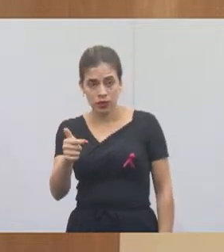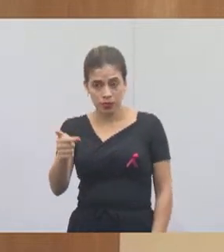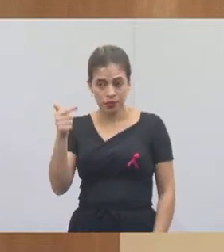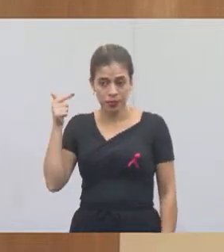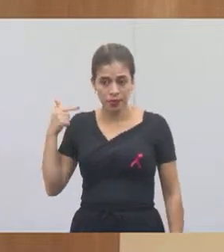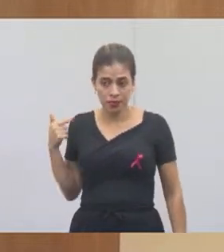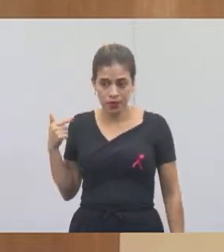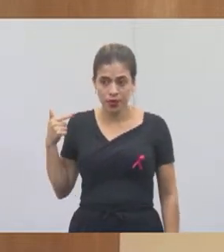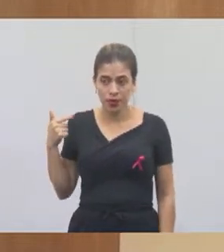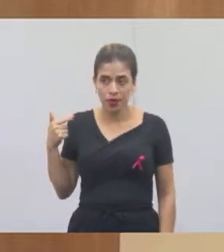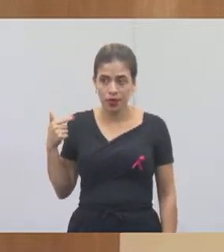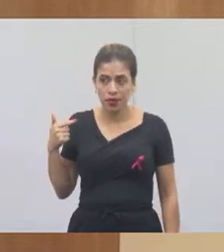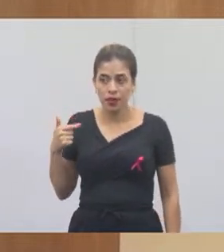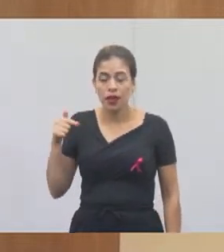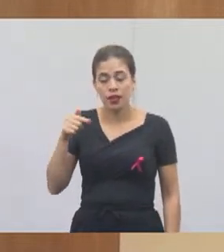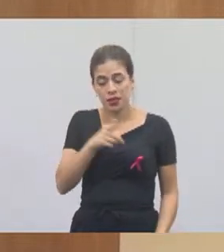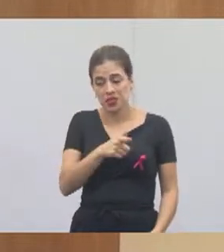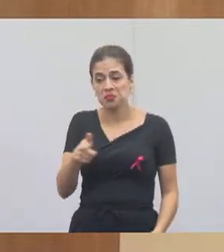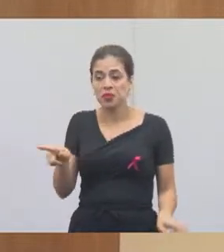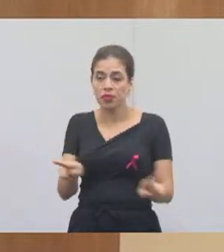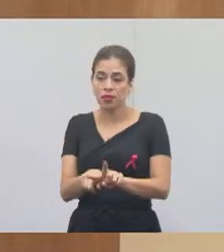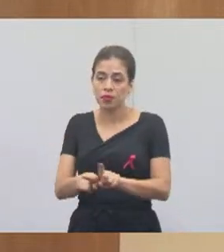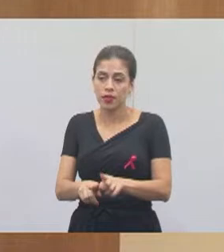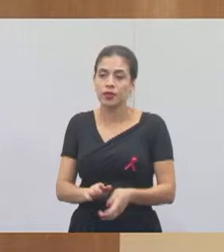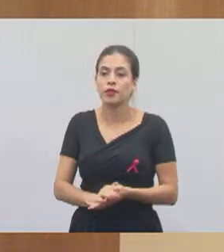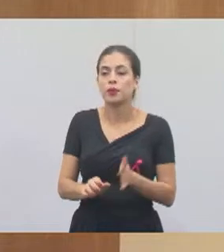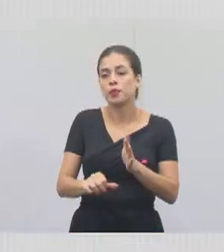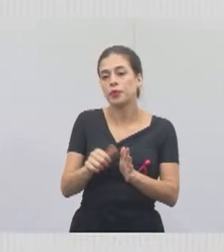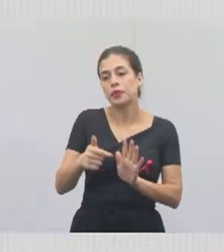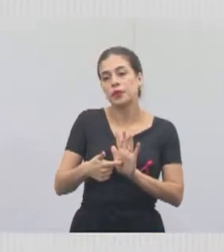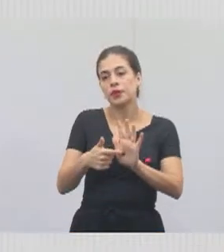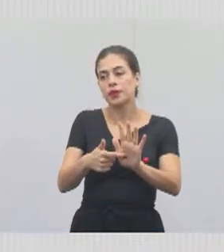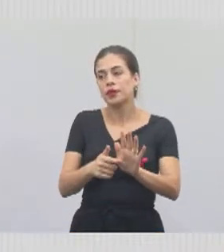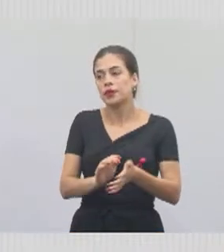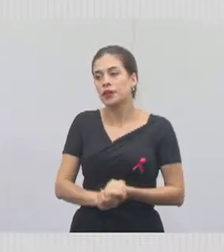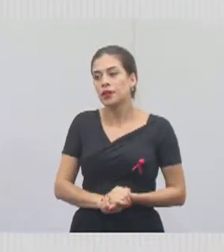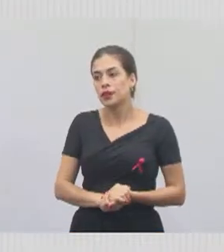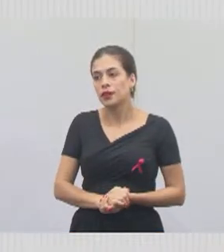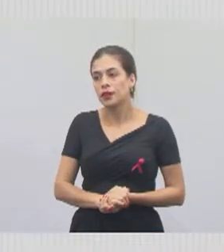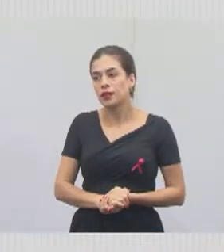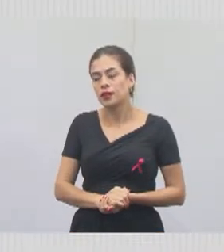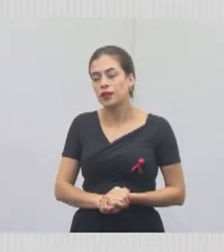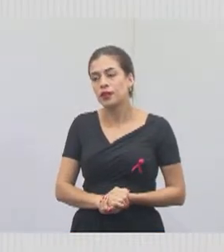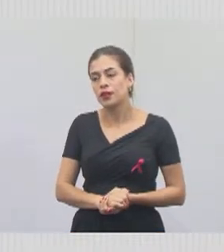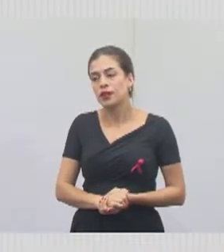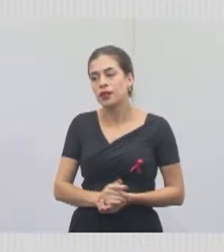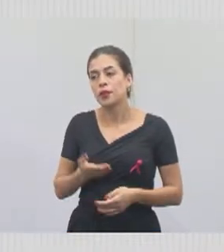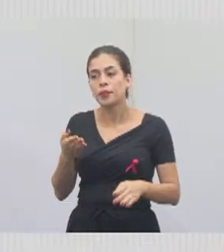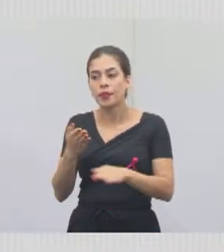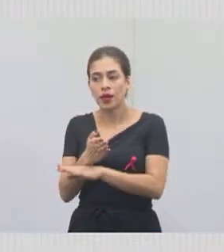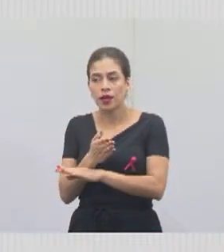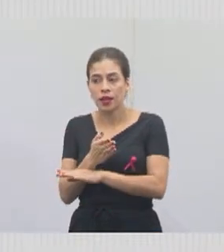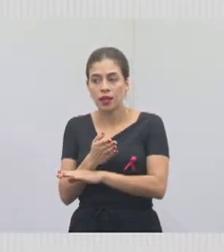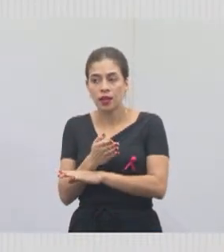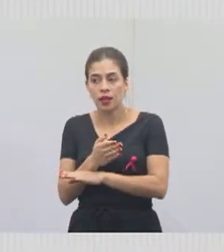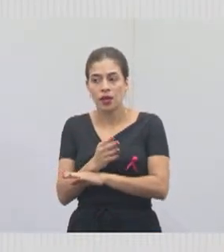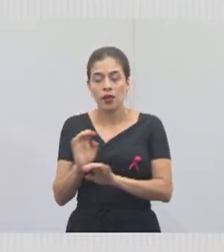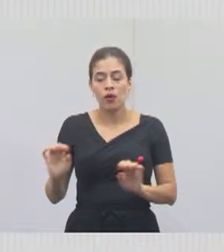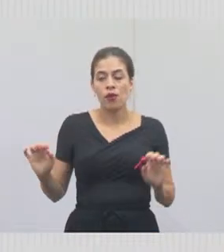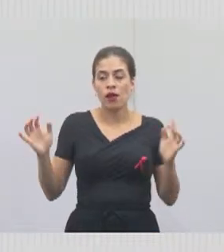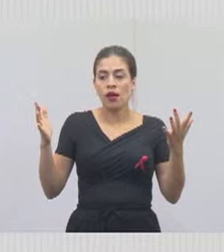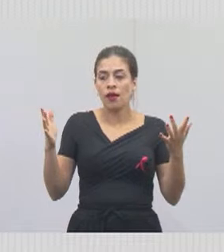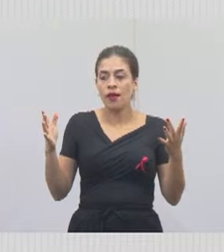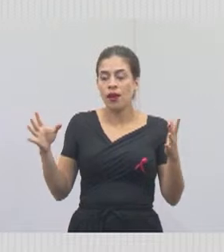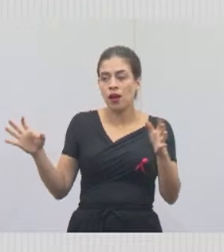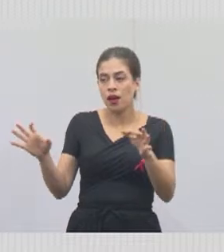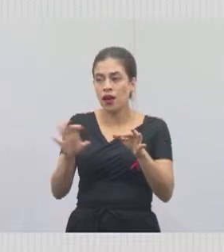e essa semana também. Bom, no primeiro slide, eu gostaria que passasse, eu estive participando do evento